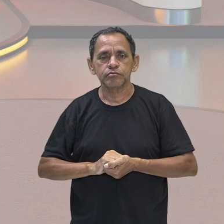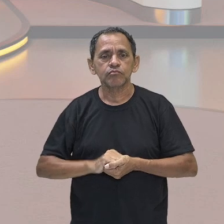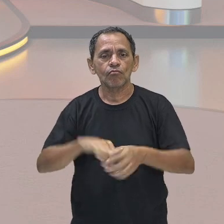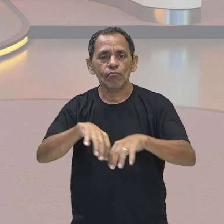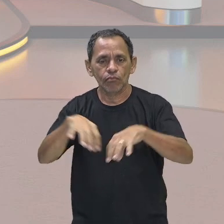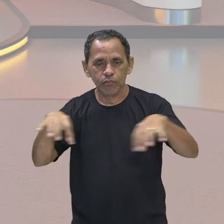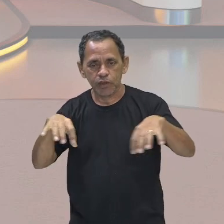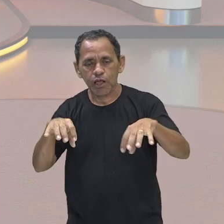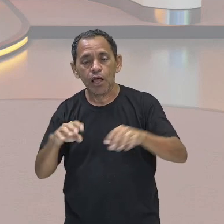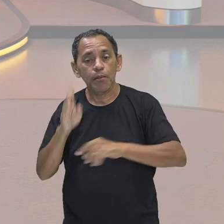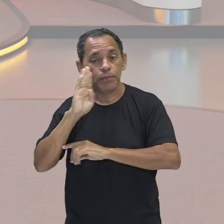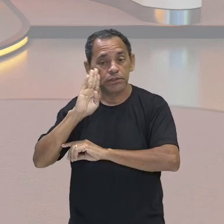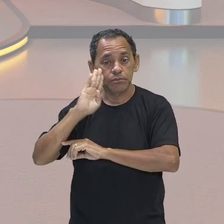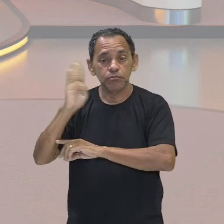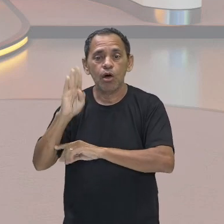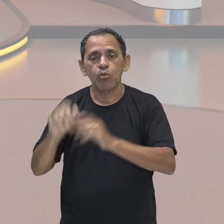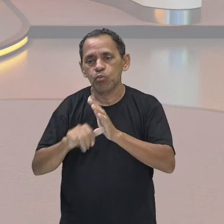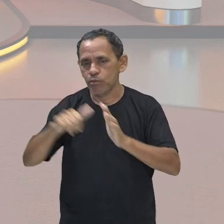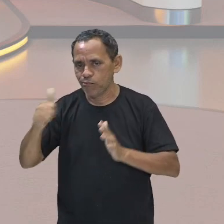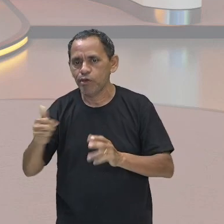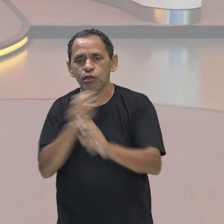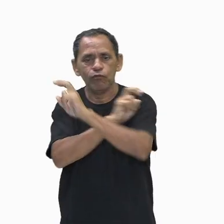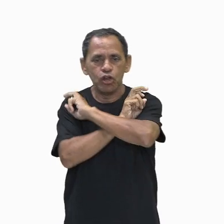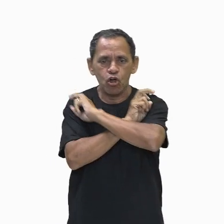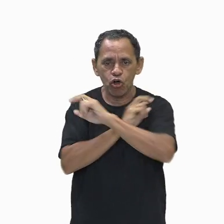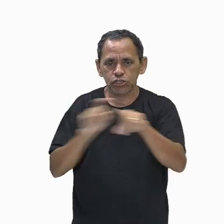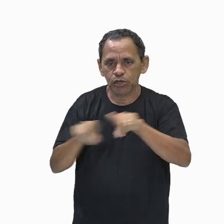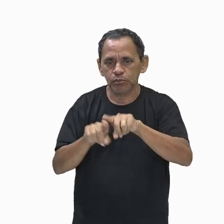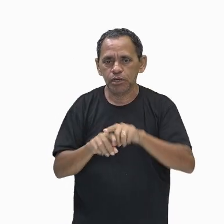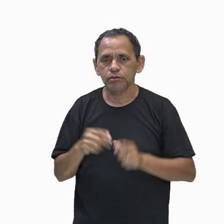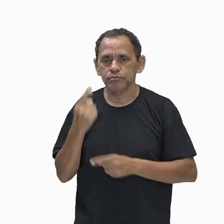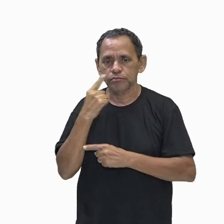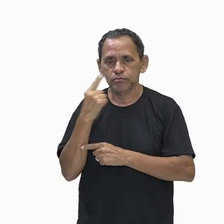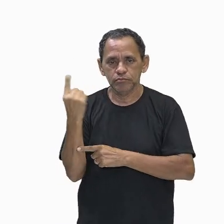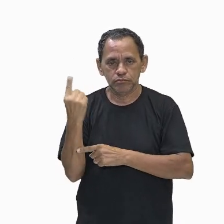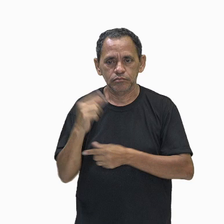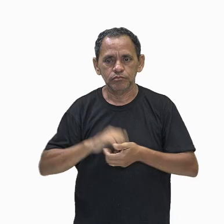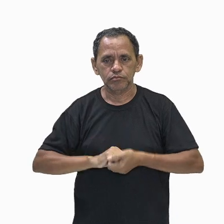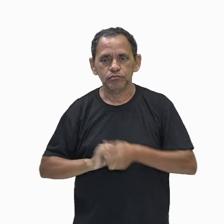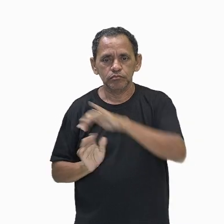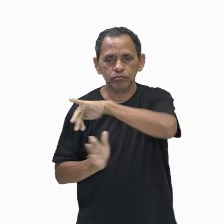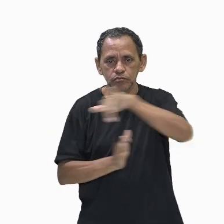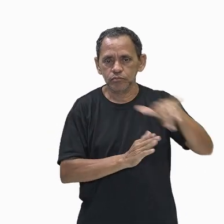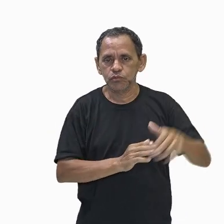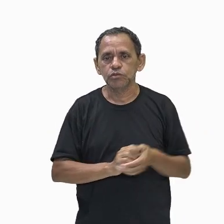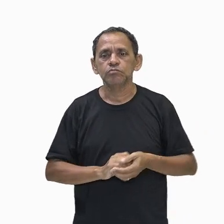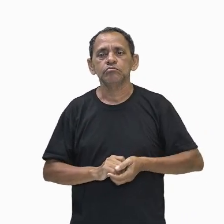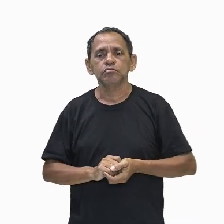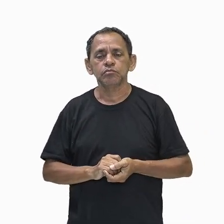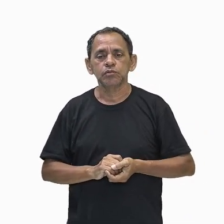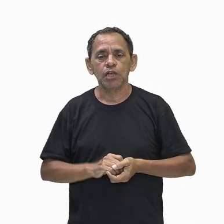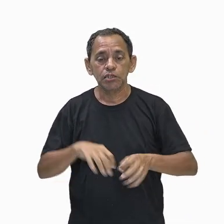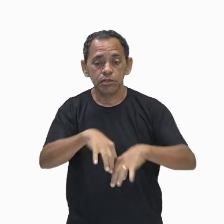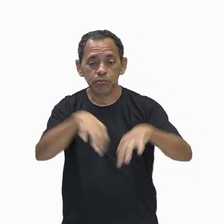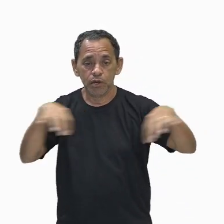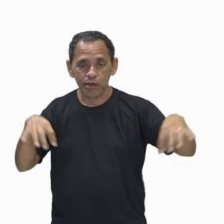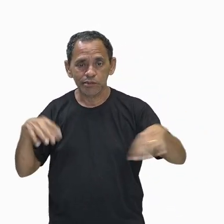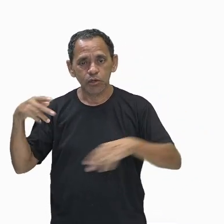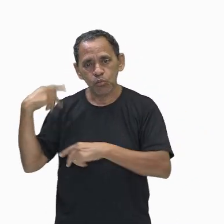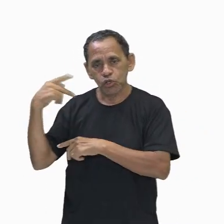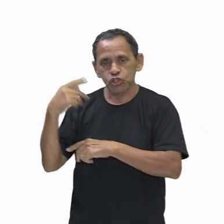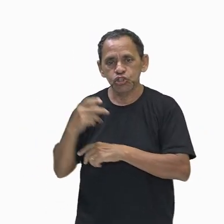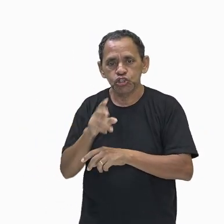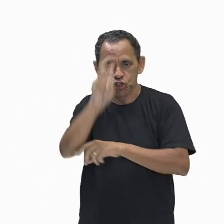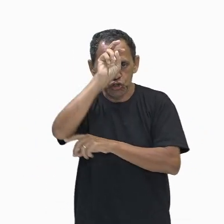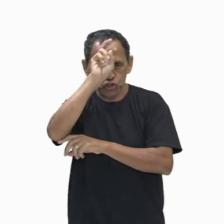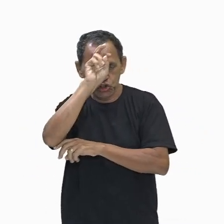uma figura principal, o primeiro faraó. Acompanhem comigo. Nós temos, então, agora, a divisão política do Egito, tá? Ele